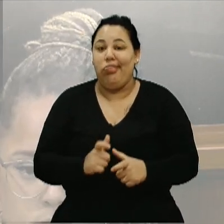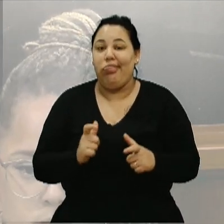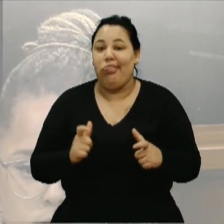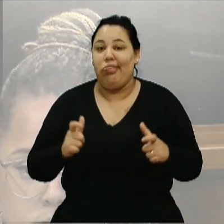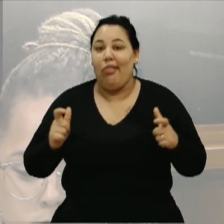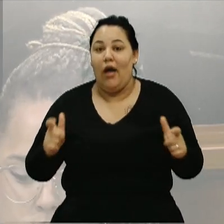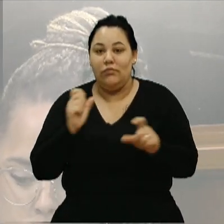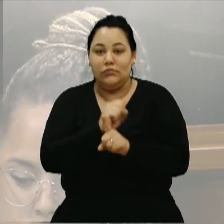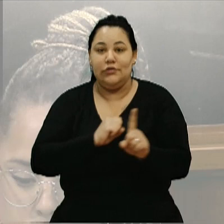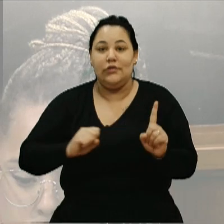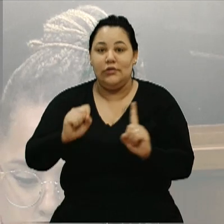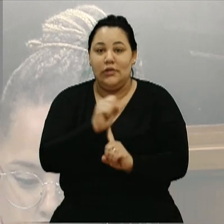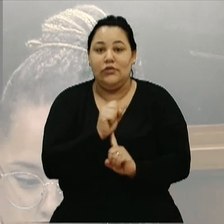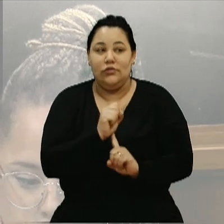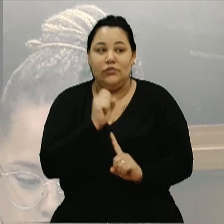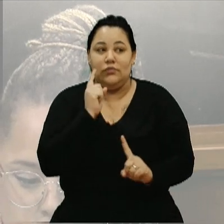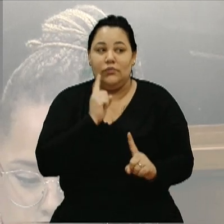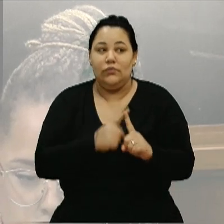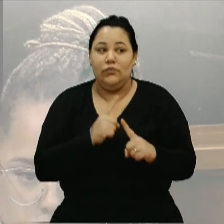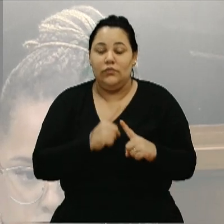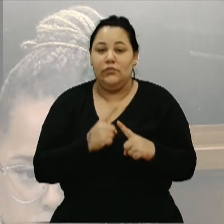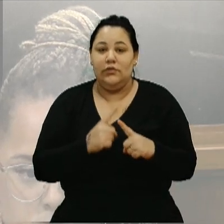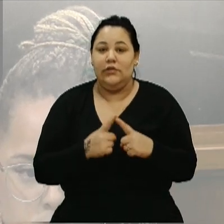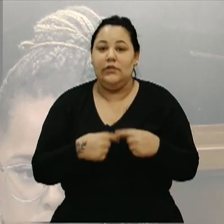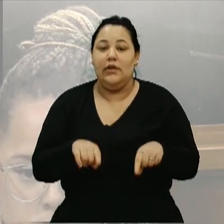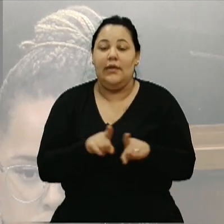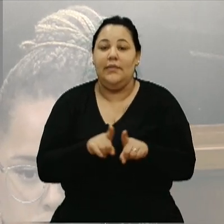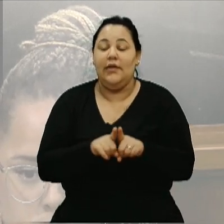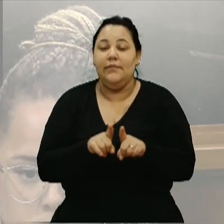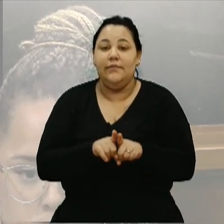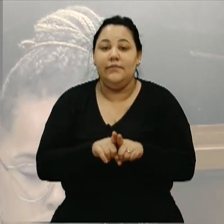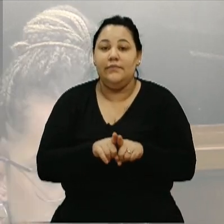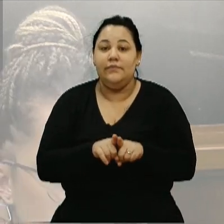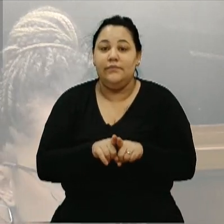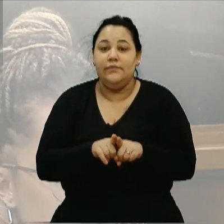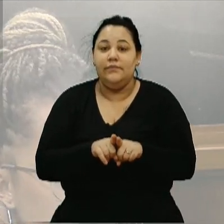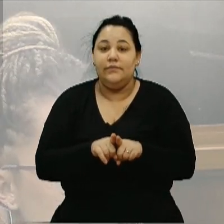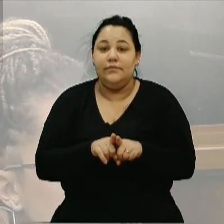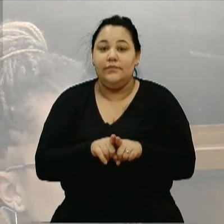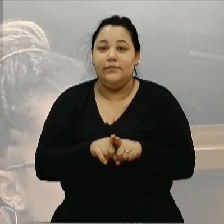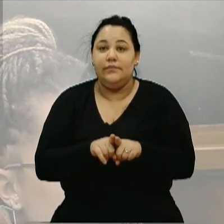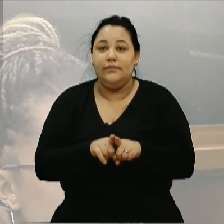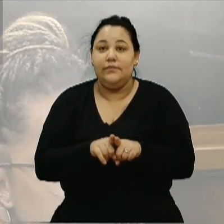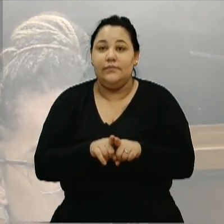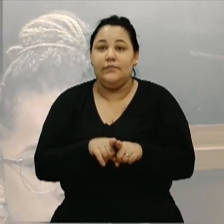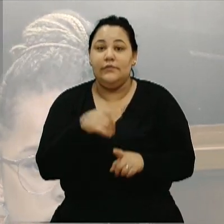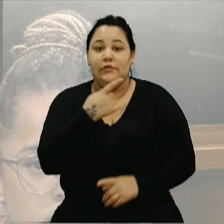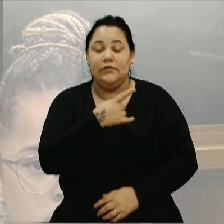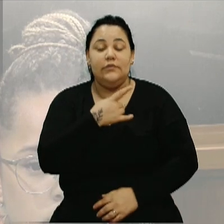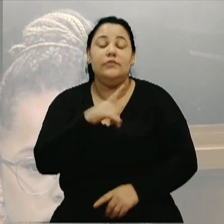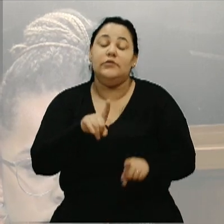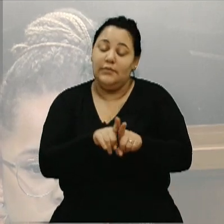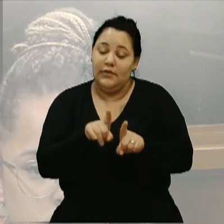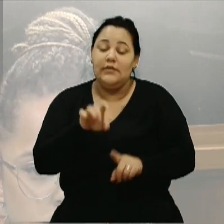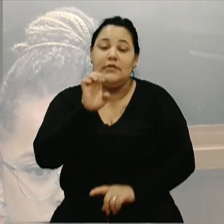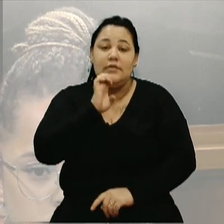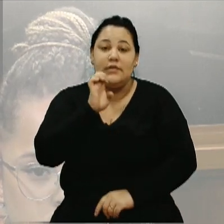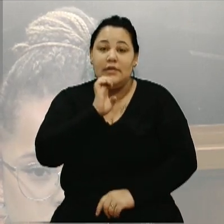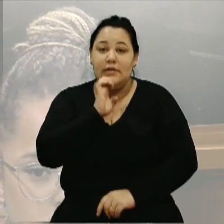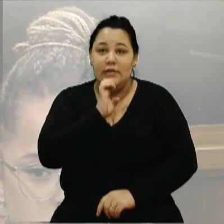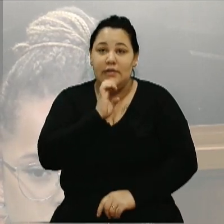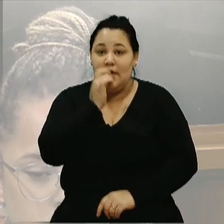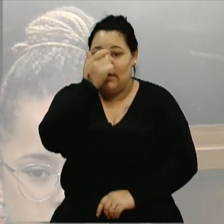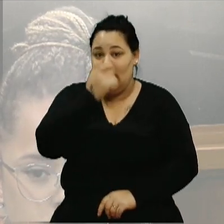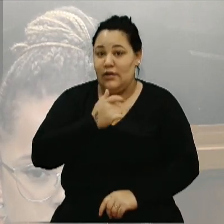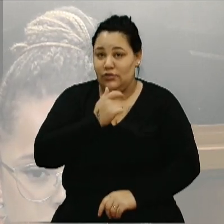razão do negacionismo, em razão do ataque à ciência. Eu também, vereadora Estela, acho que a prevenção é